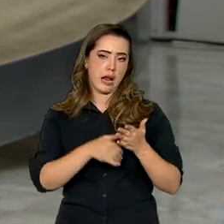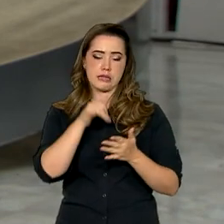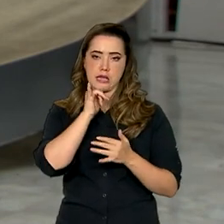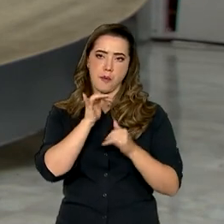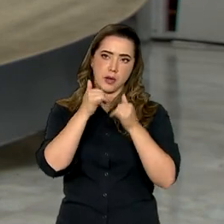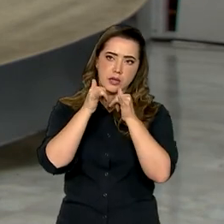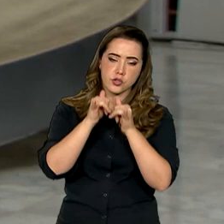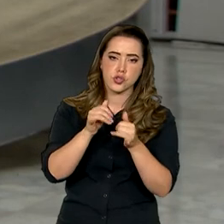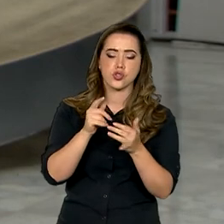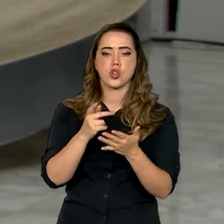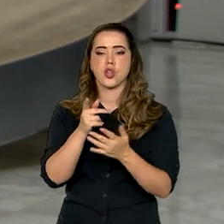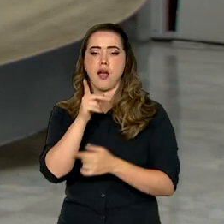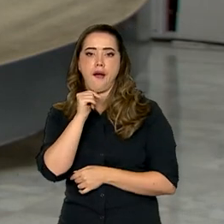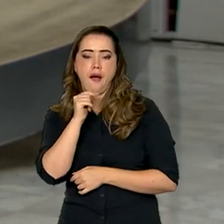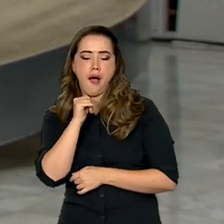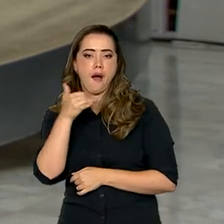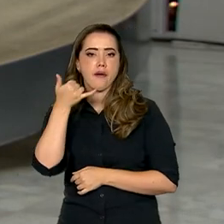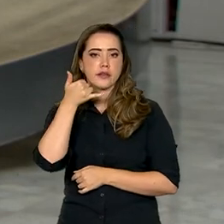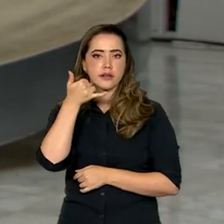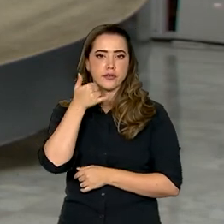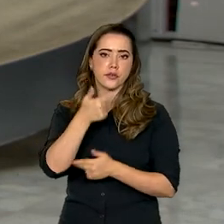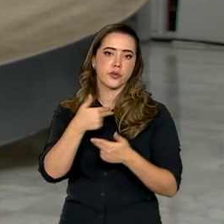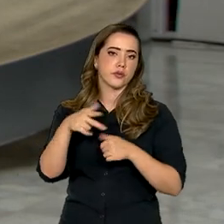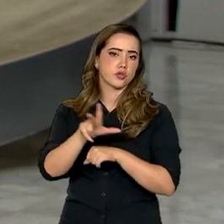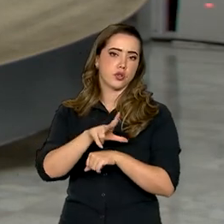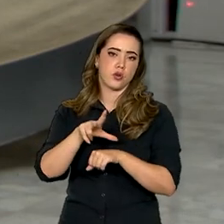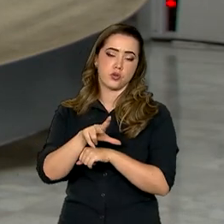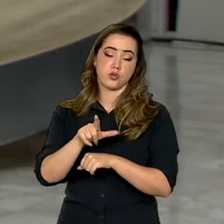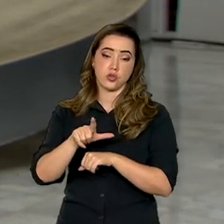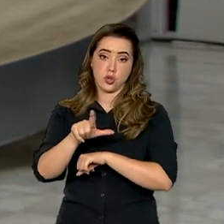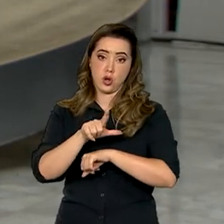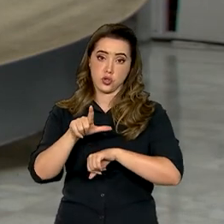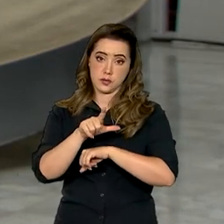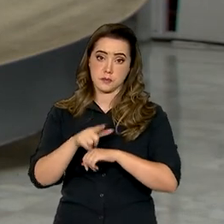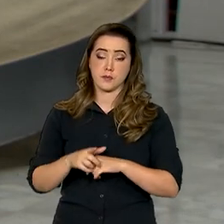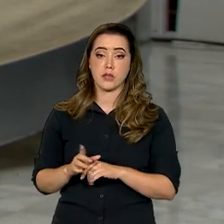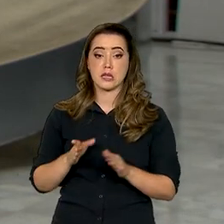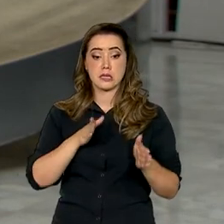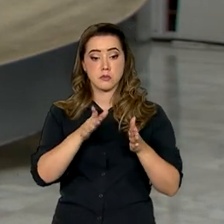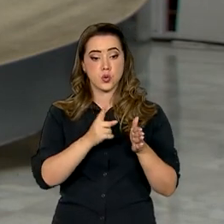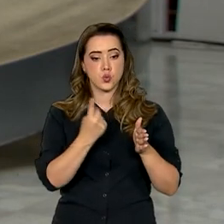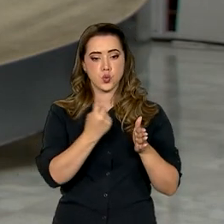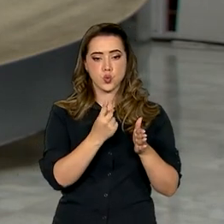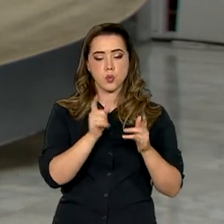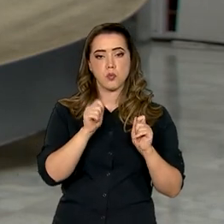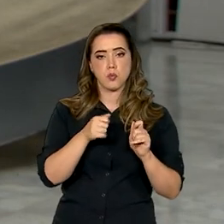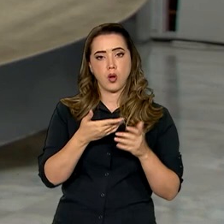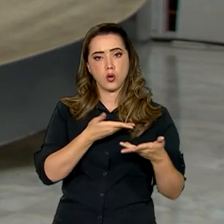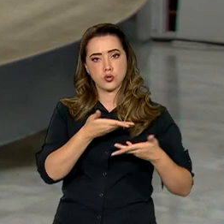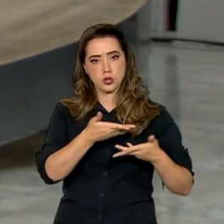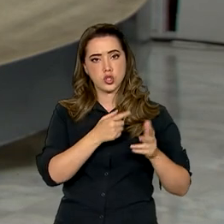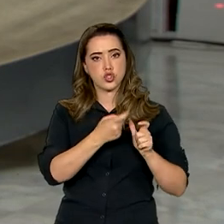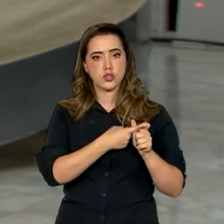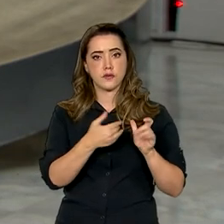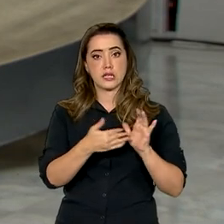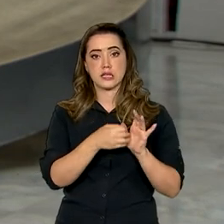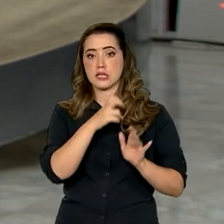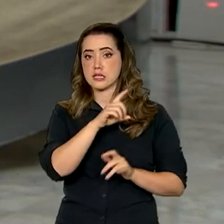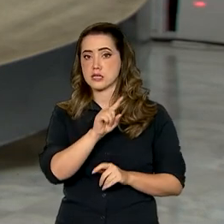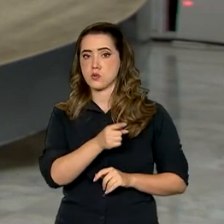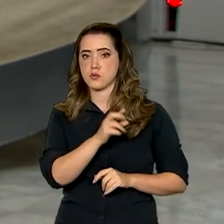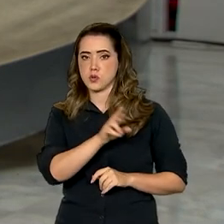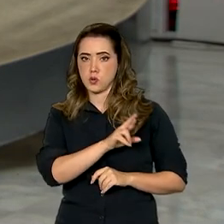luz, água, telefone e varejo. Nessa faixa 1, poderão ser renegociados valores de até R$ 5 mil